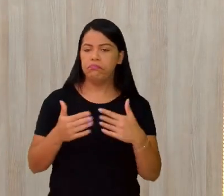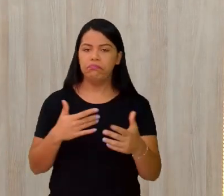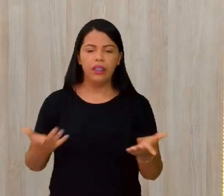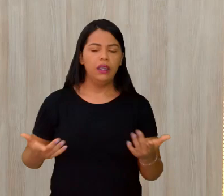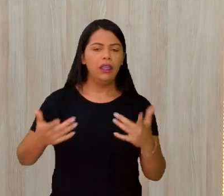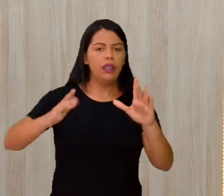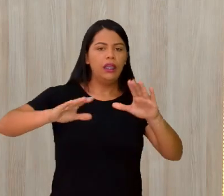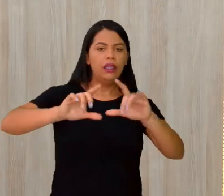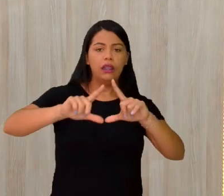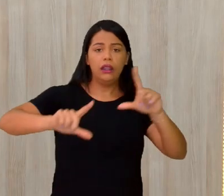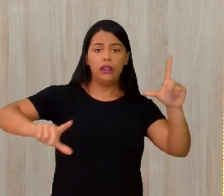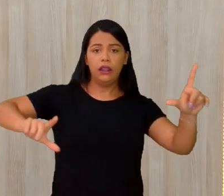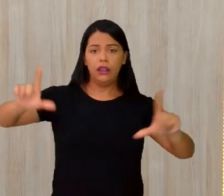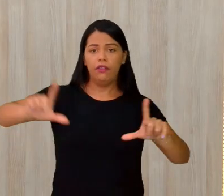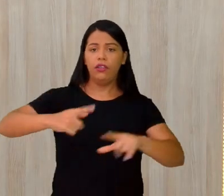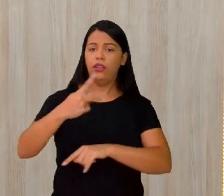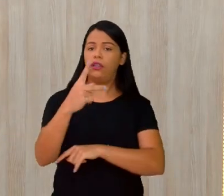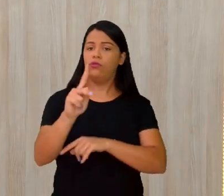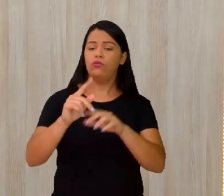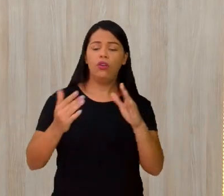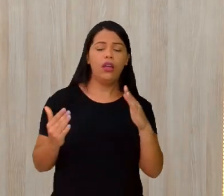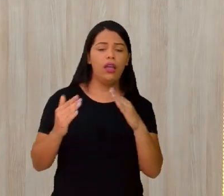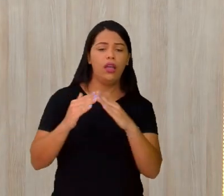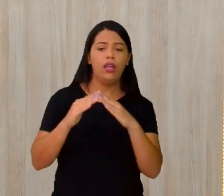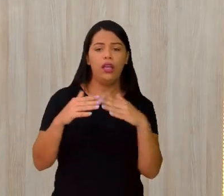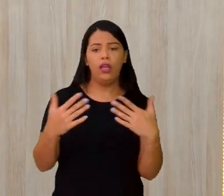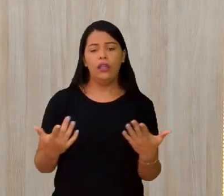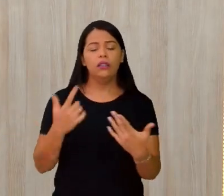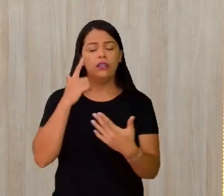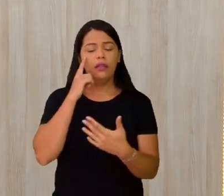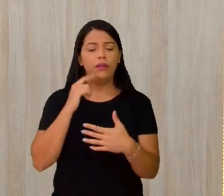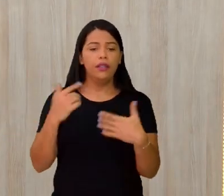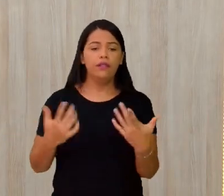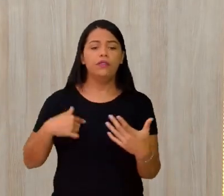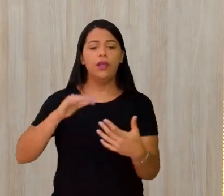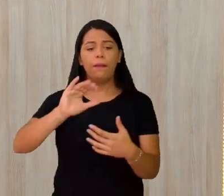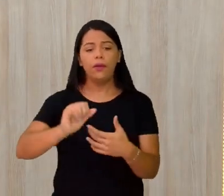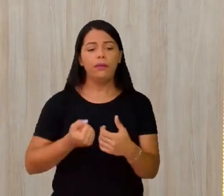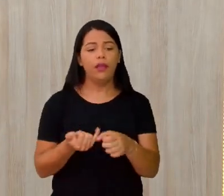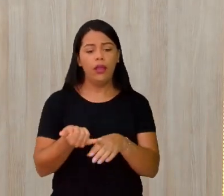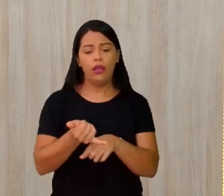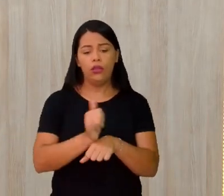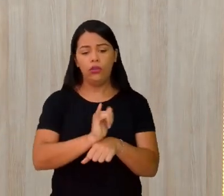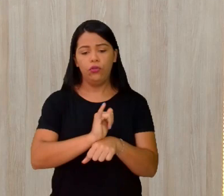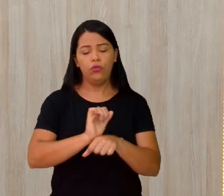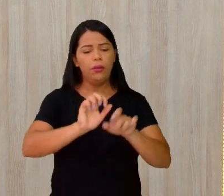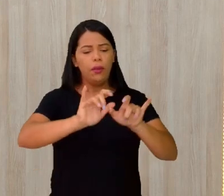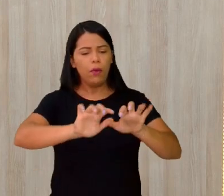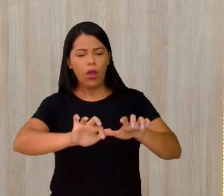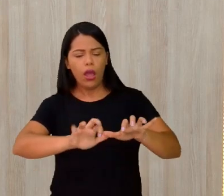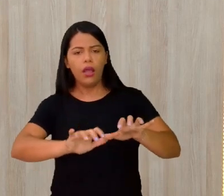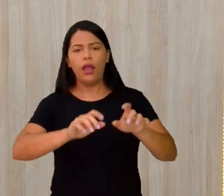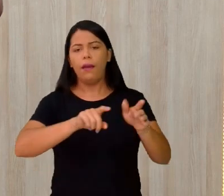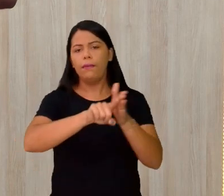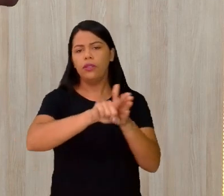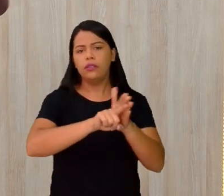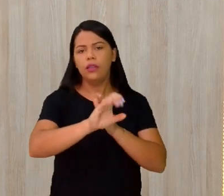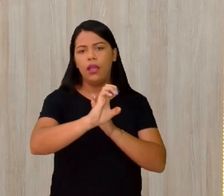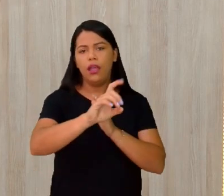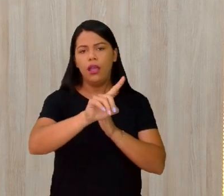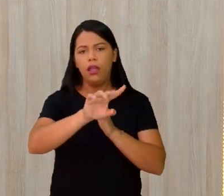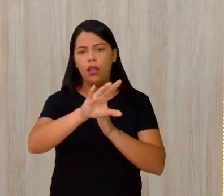sala, onde você assiste o YouTube, pesquise Educa Recife,